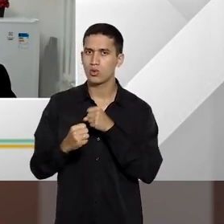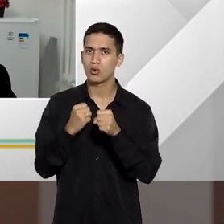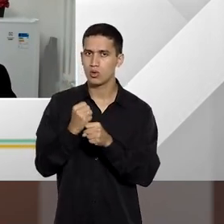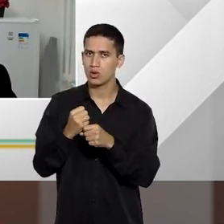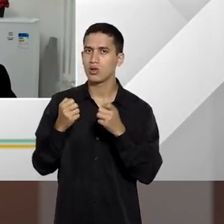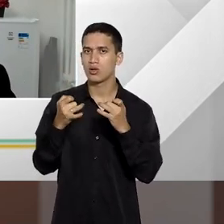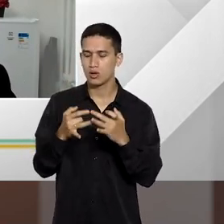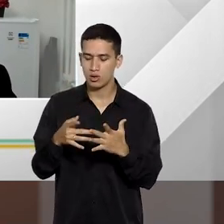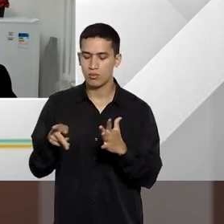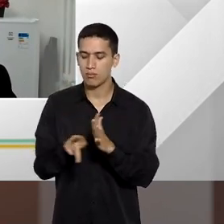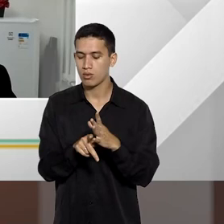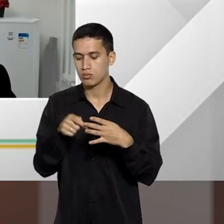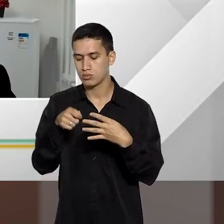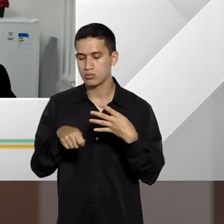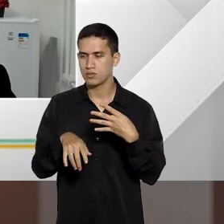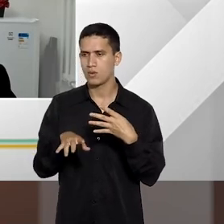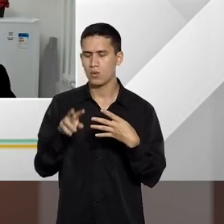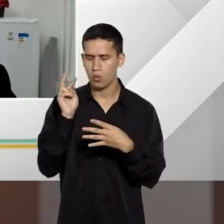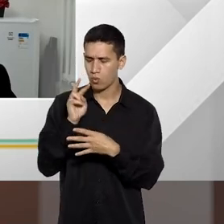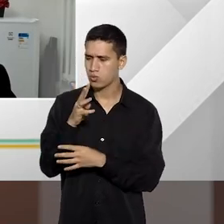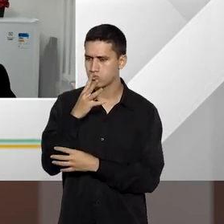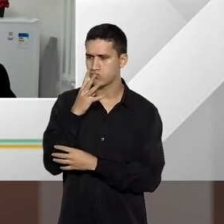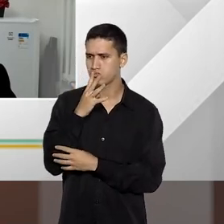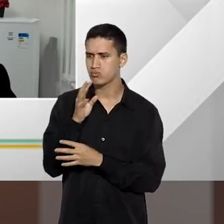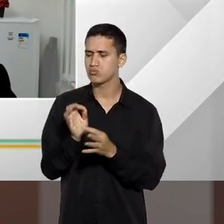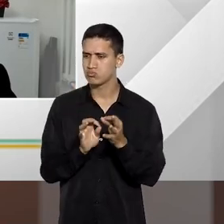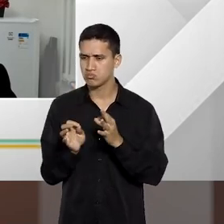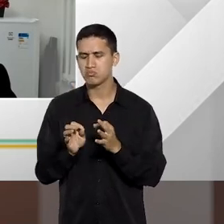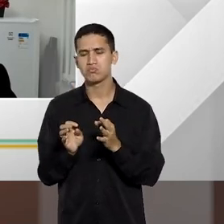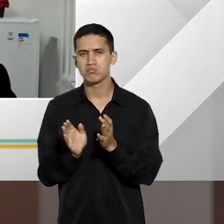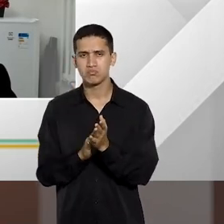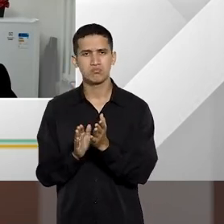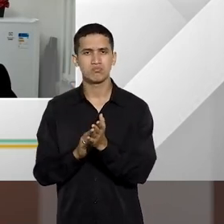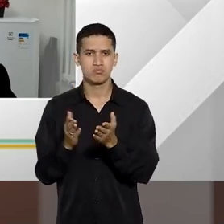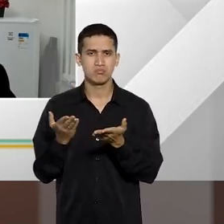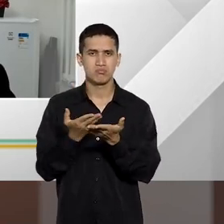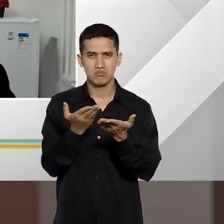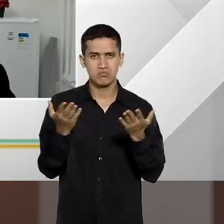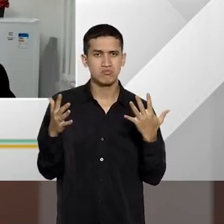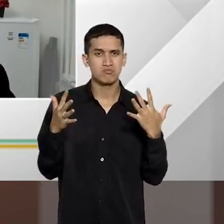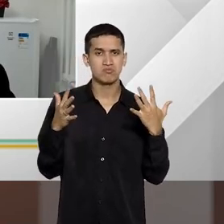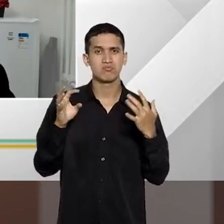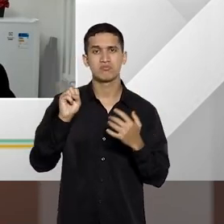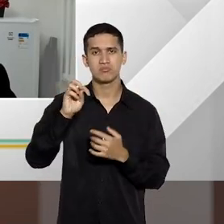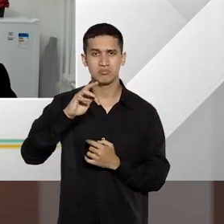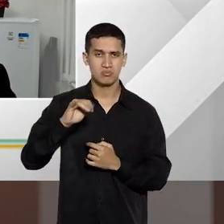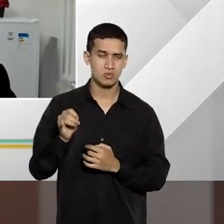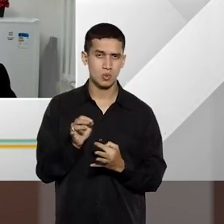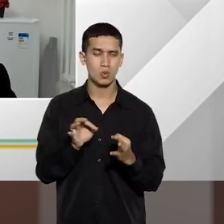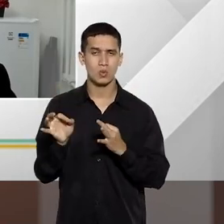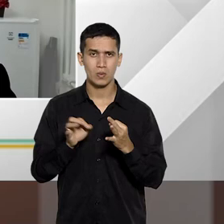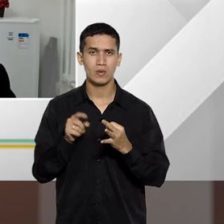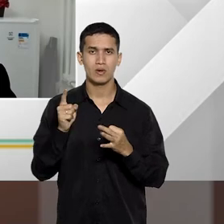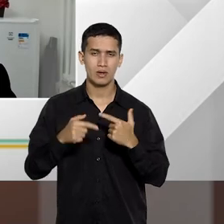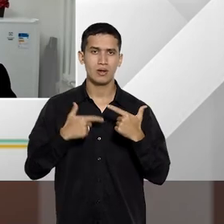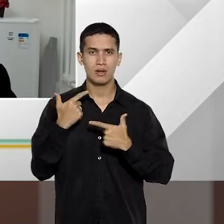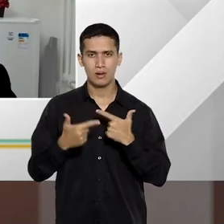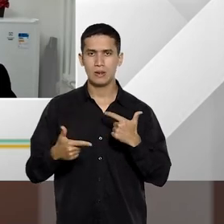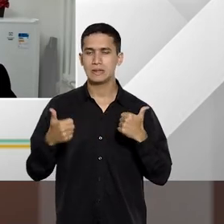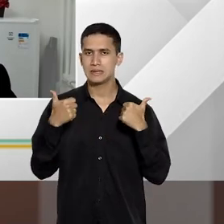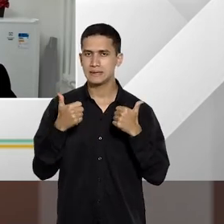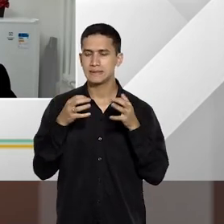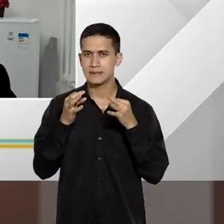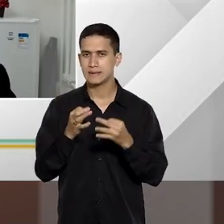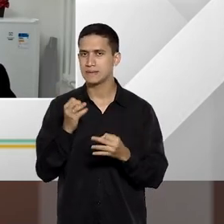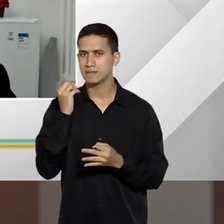eu acho assim, muito bem feito, parabéns ao pessoal do STJ que trabalha com esse compilado de Jurisprudência, realmente, é um trabalho primoroso e ajuda